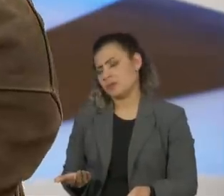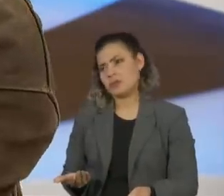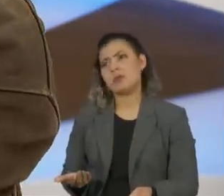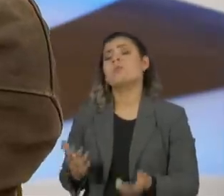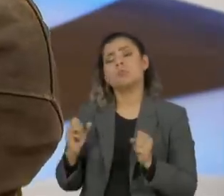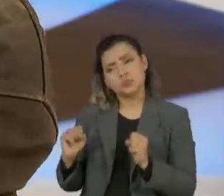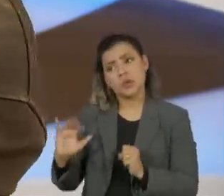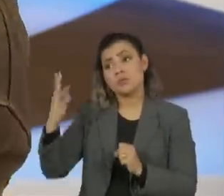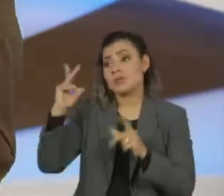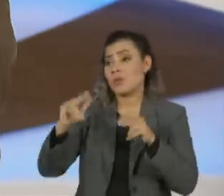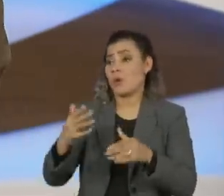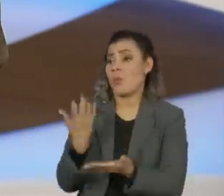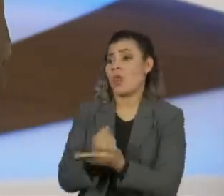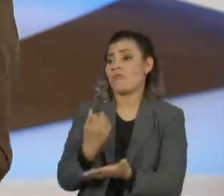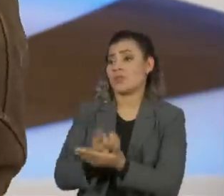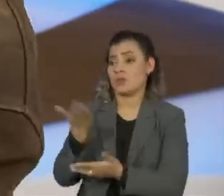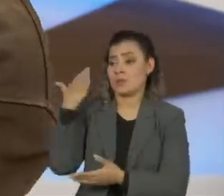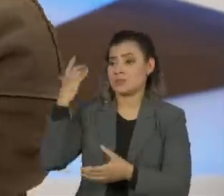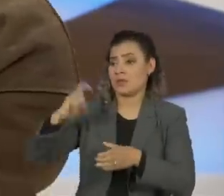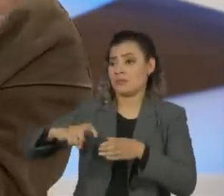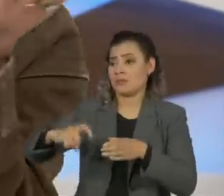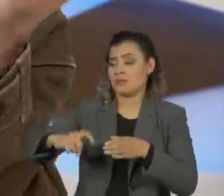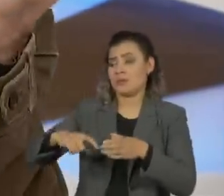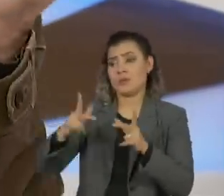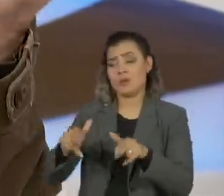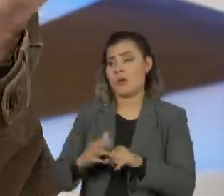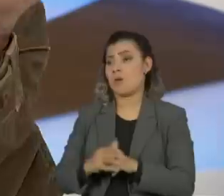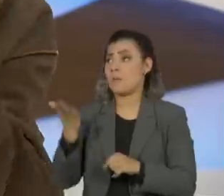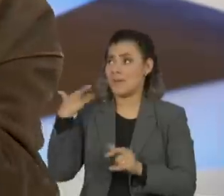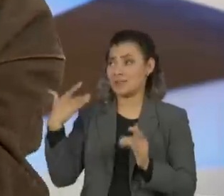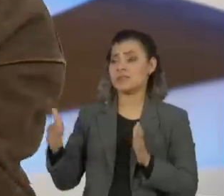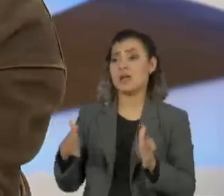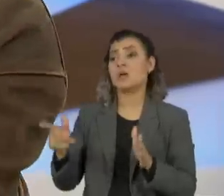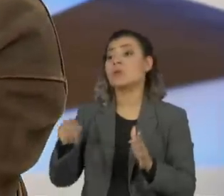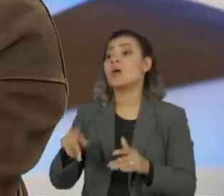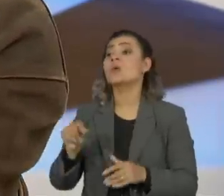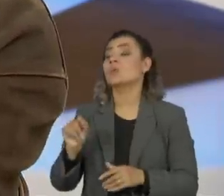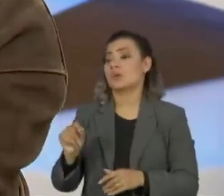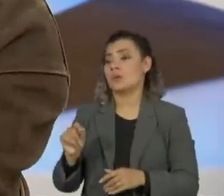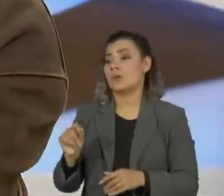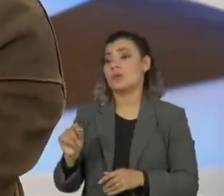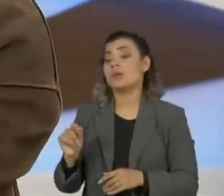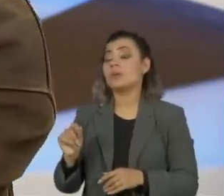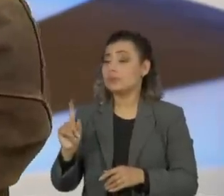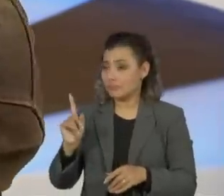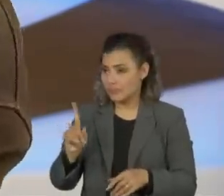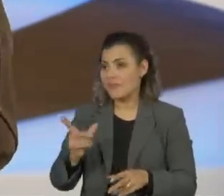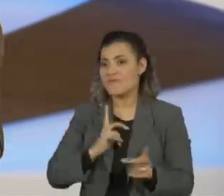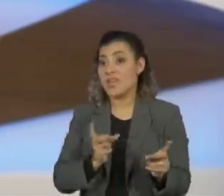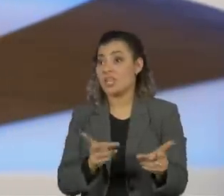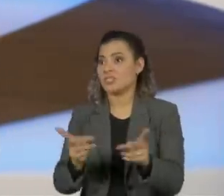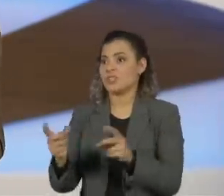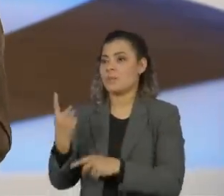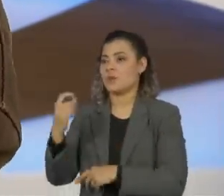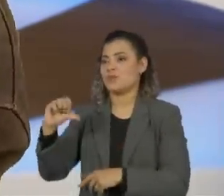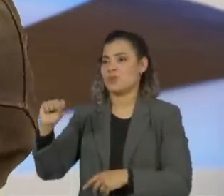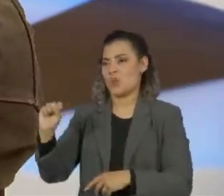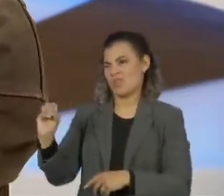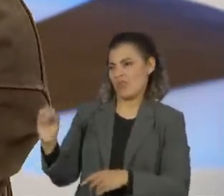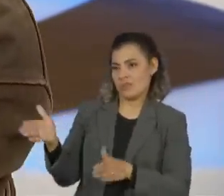gravadoras antigamente, a gente, inclusive, nessa época, era rimo, quando vendia-se muito nos anos 80,